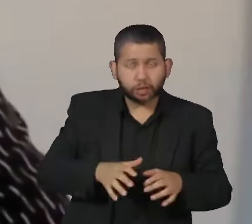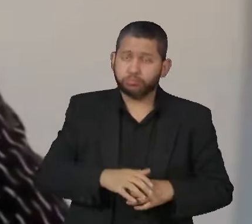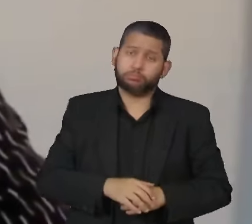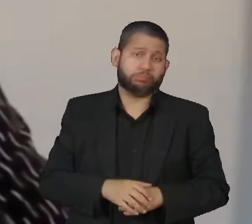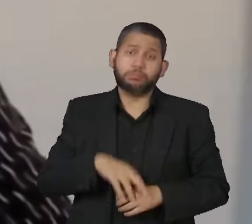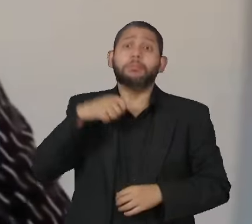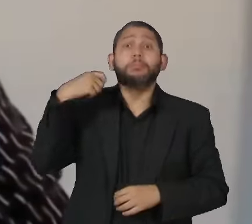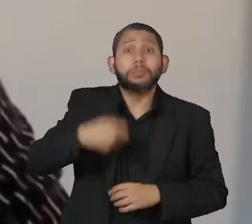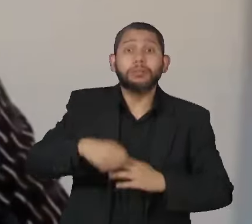tiver um resultado na ponta.